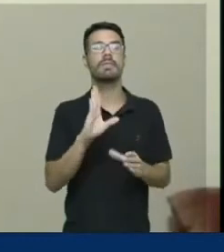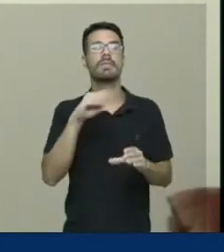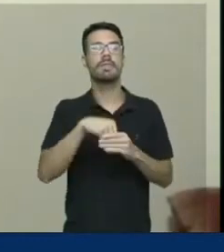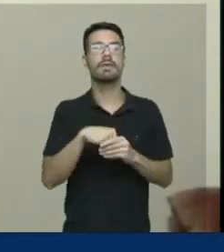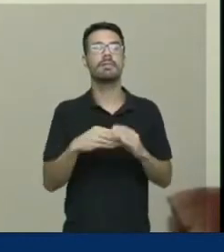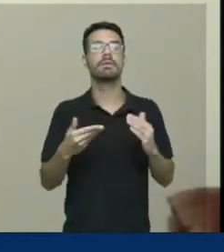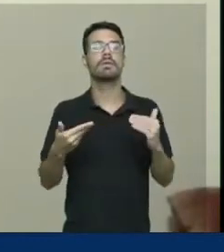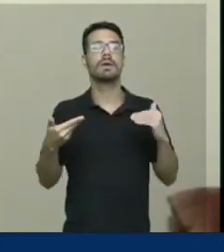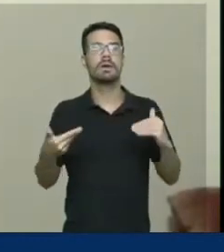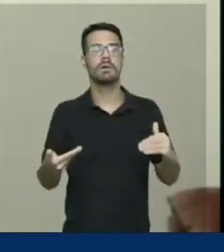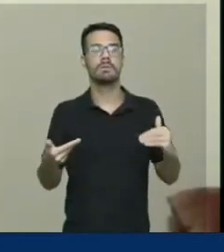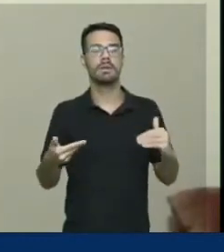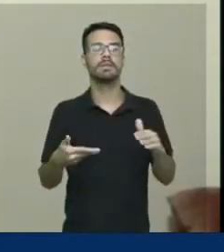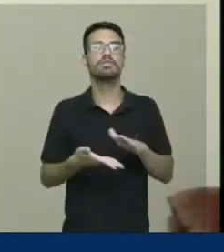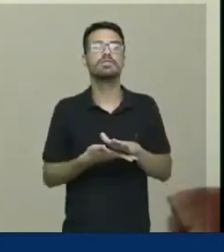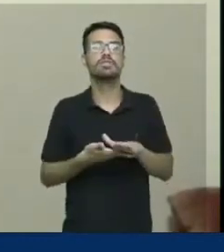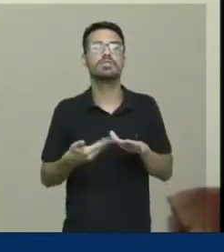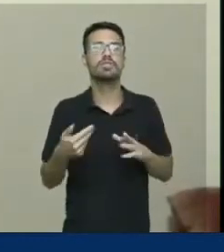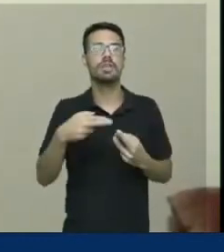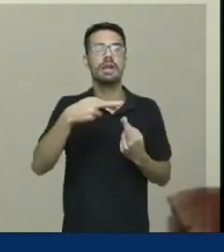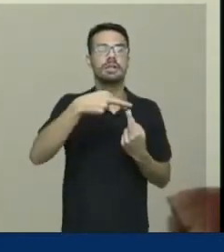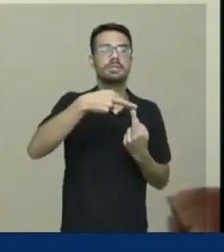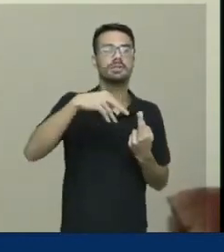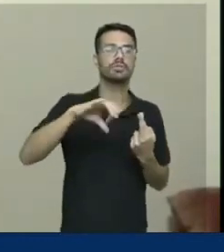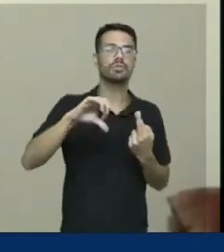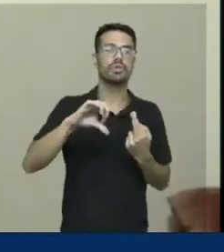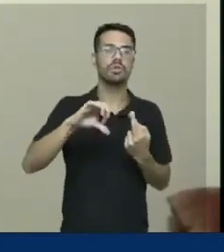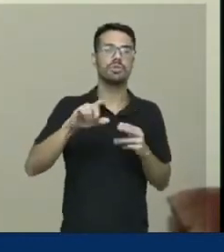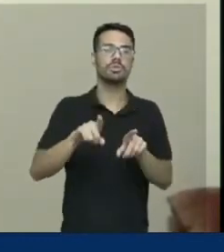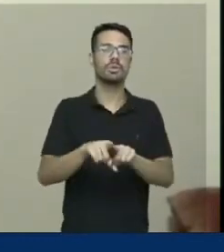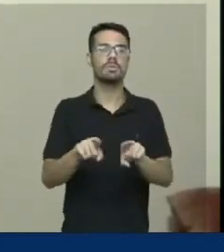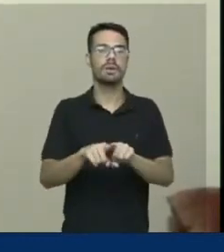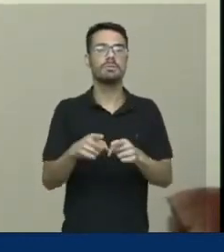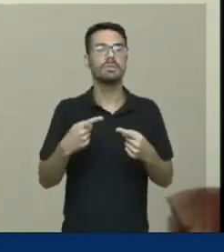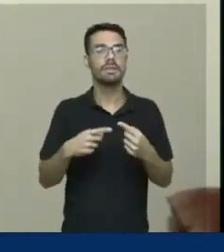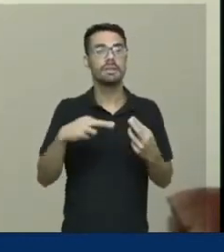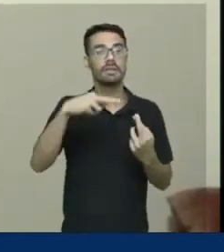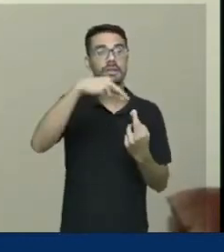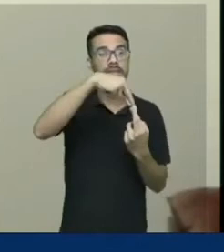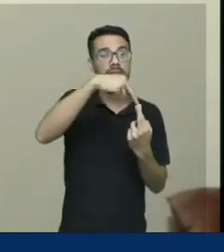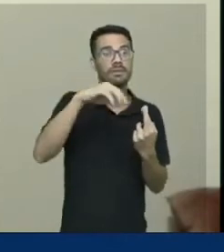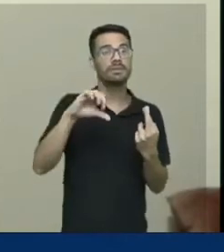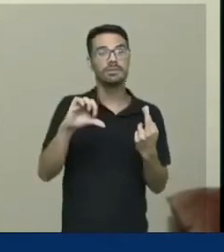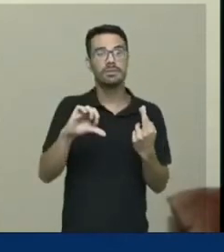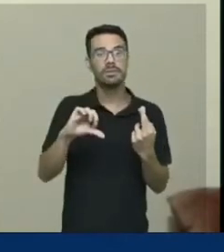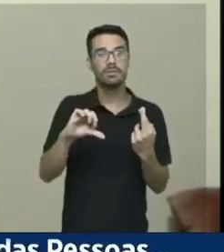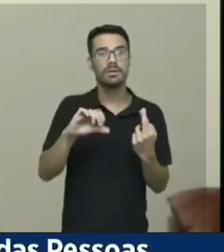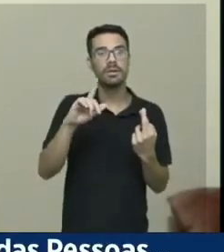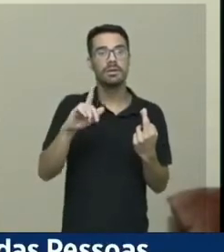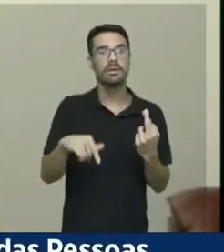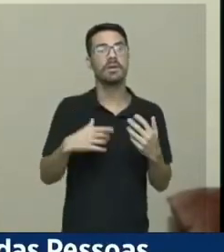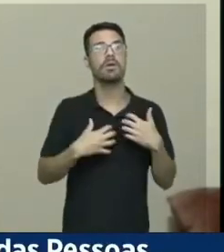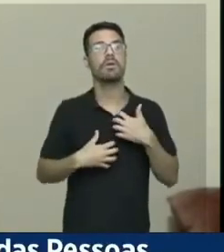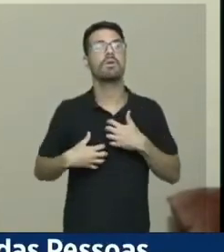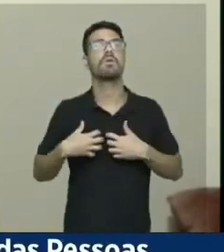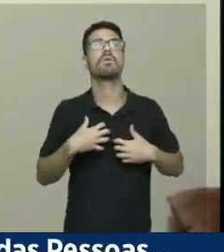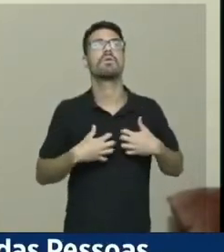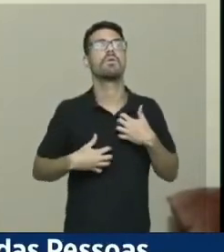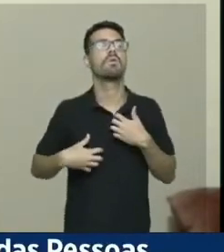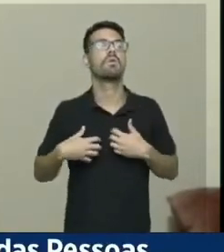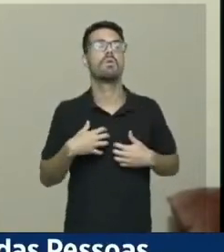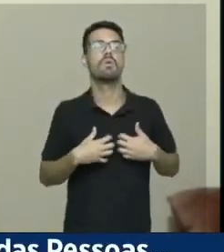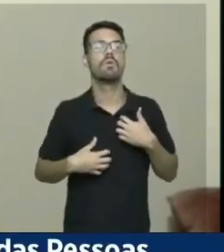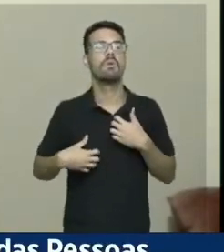Deputados, a supressão desse inciso 9, é porque esse inciso 9 incomodou gestores públicos. Porque se não tivesse